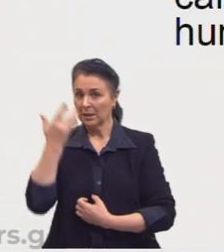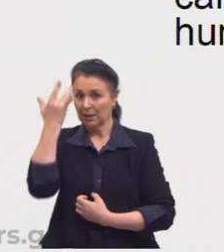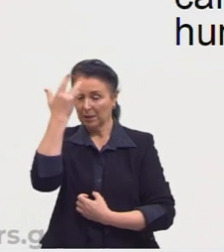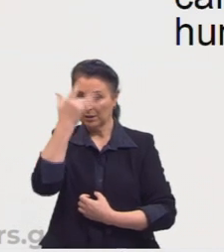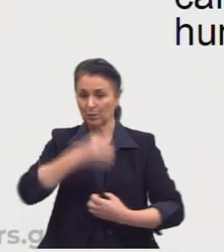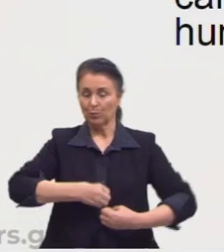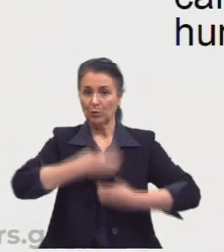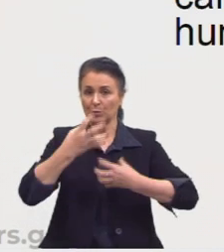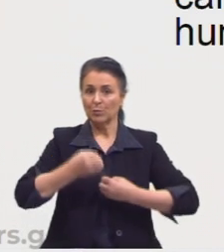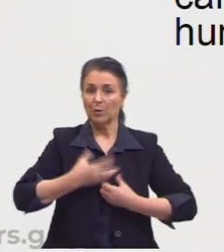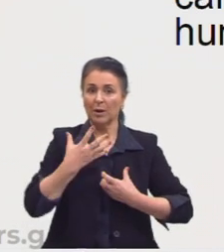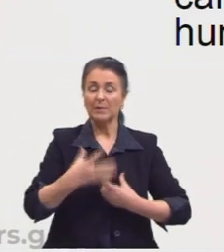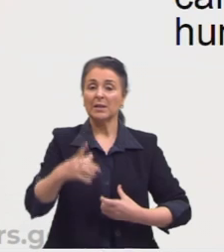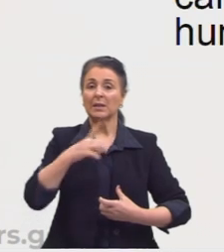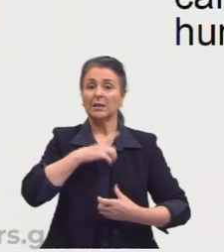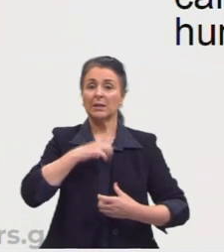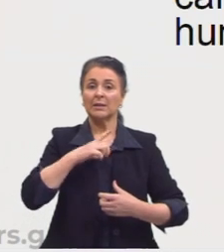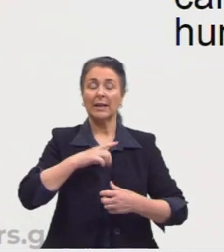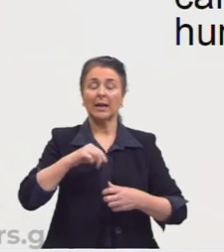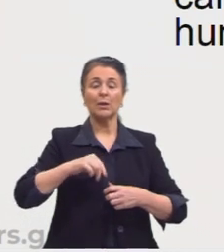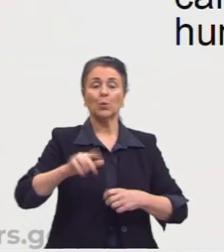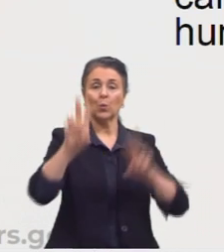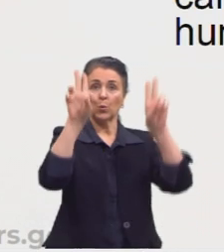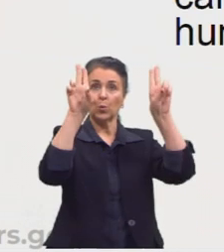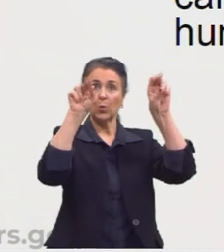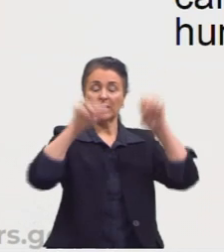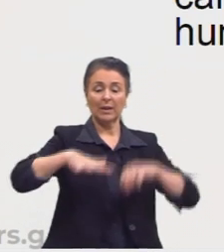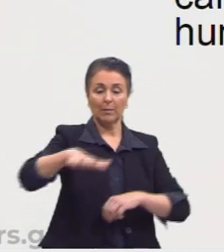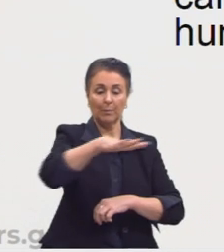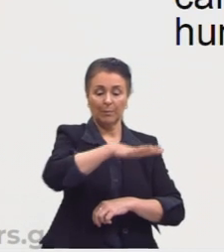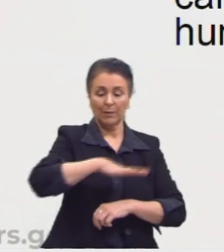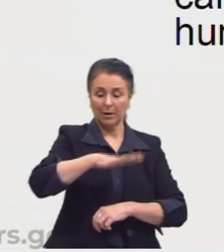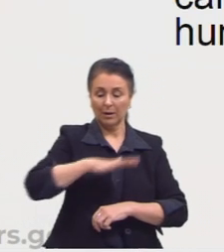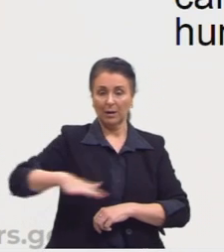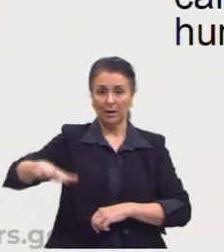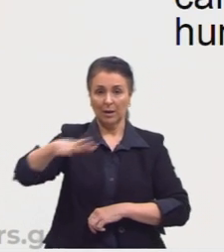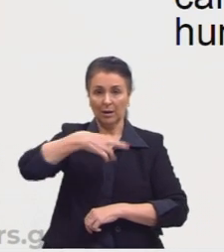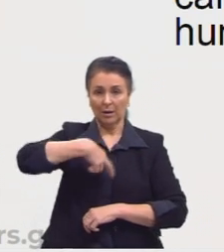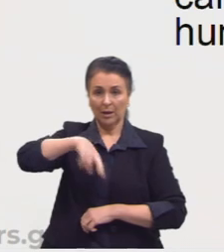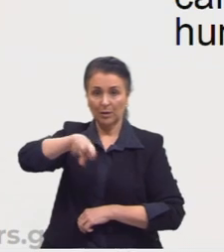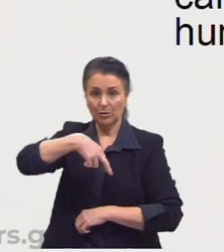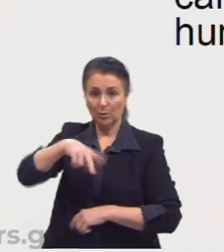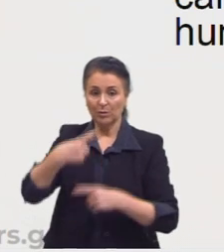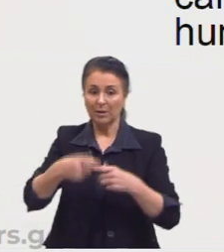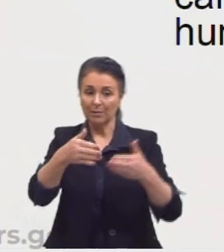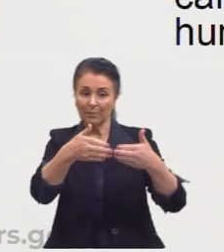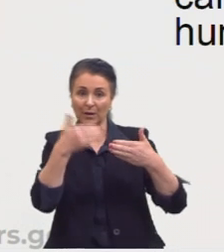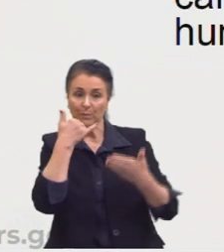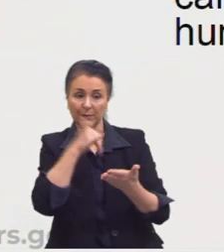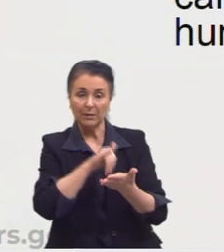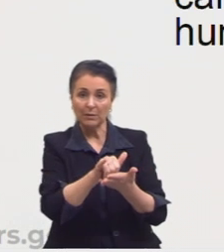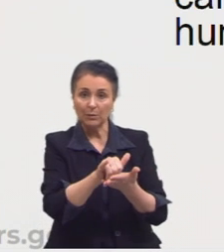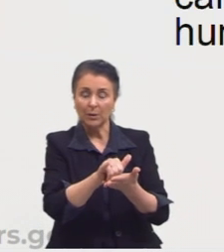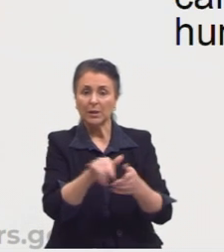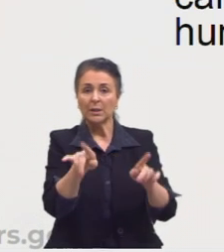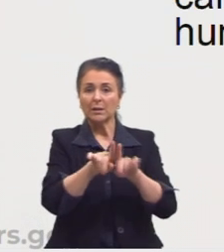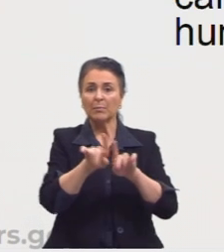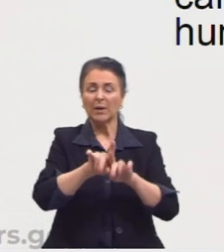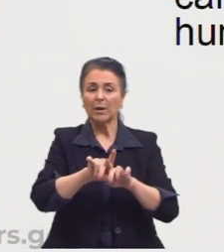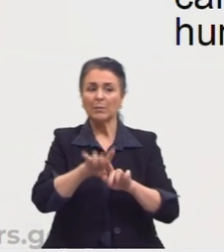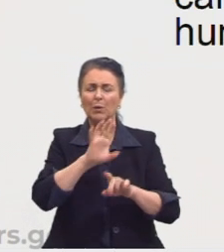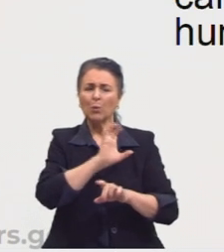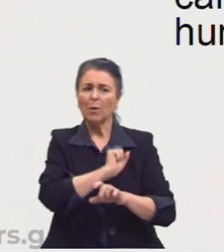os poemas vão se dividir entre temas sacros, que são aqueles que ele pede perdão, e também pelo amor